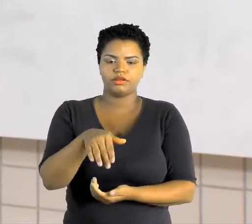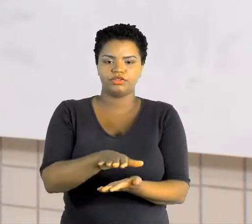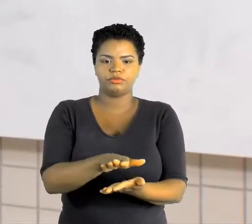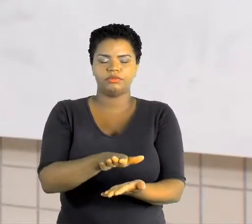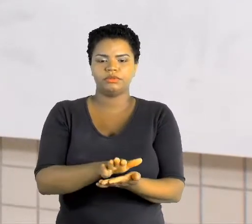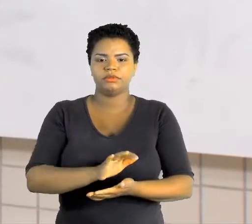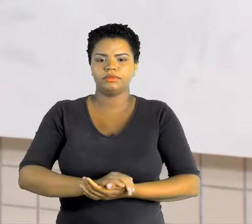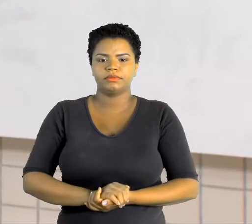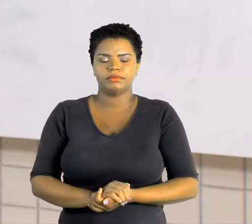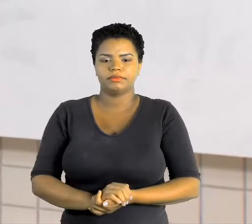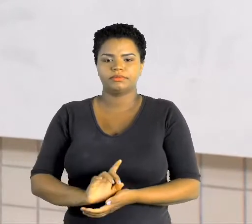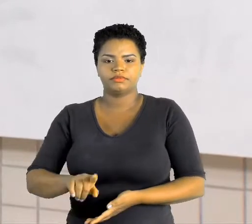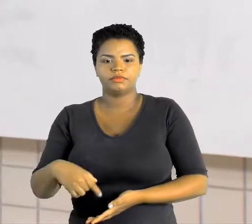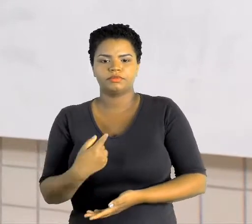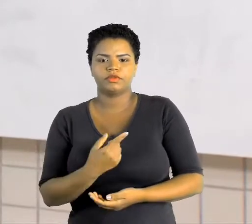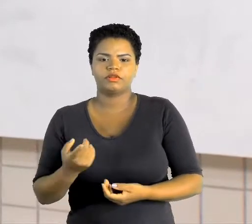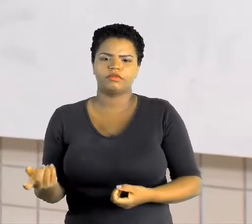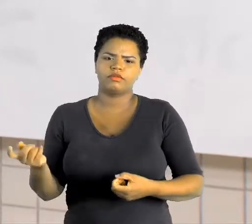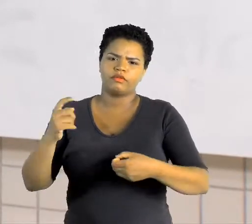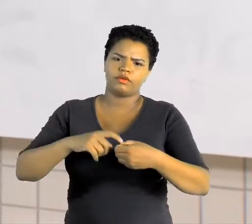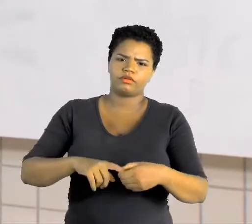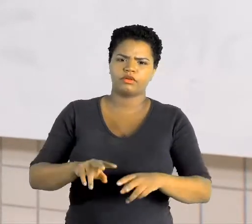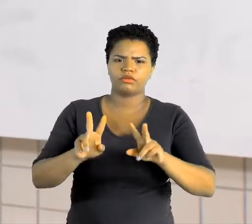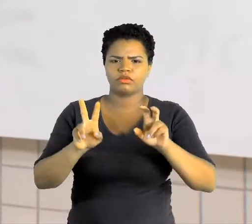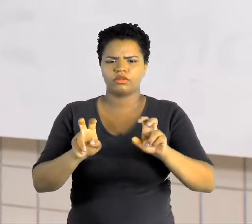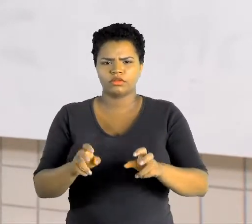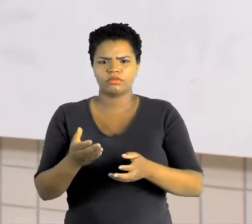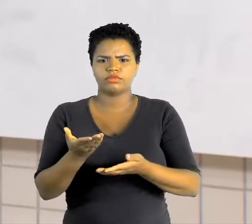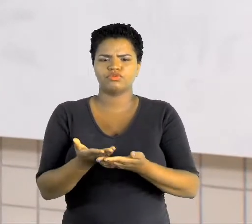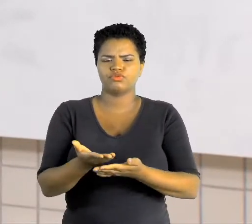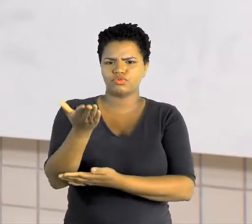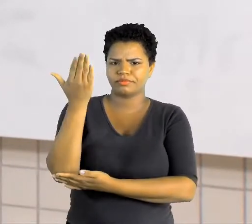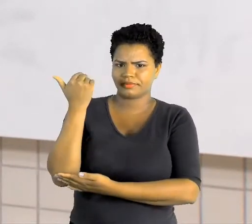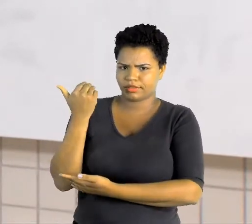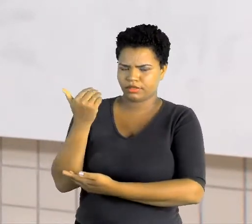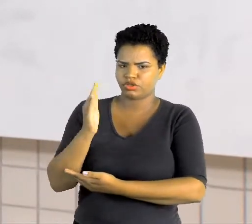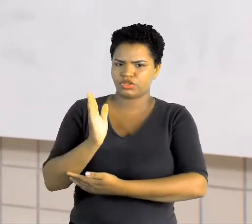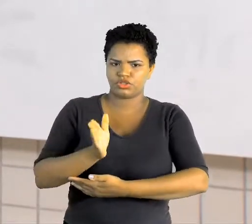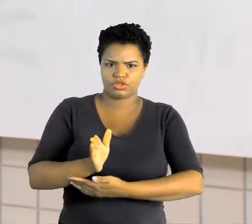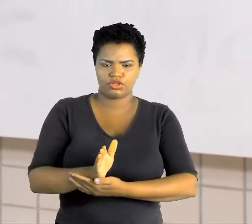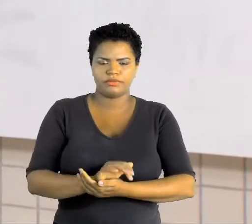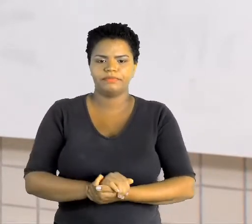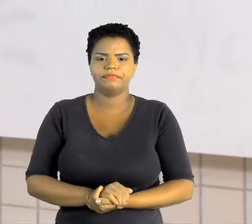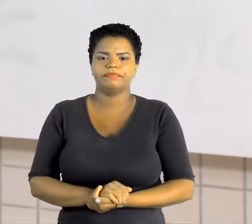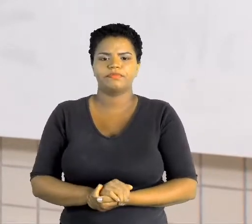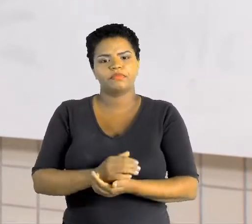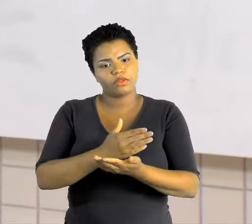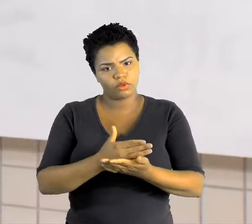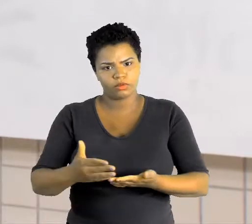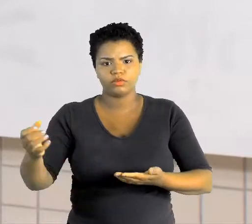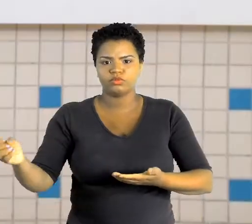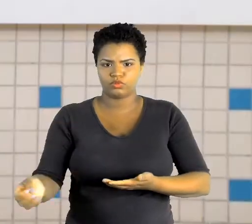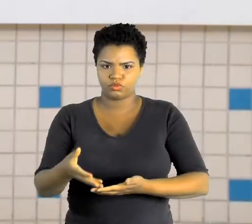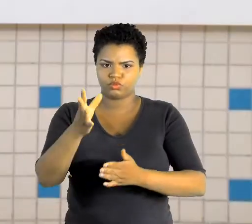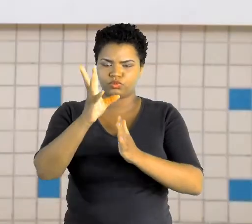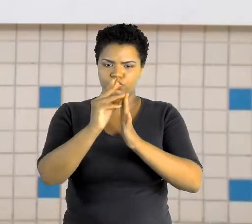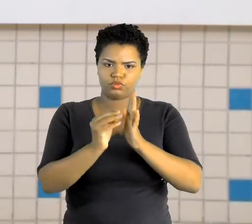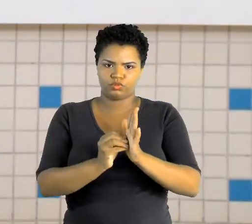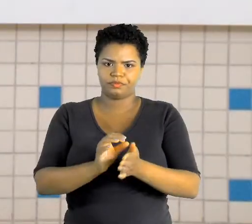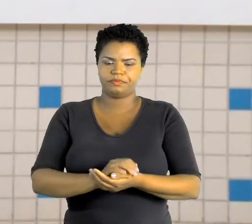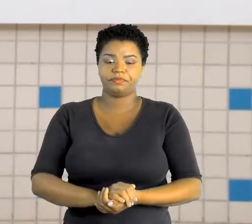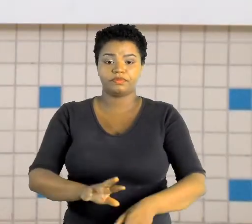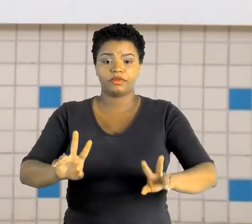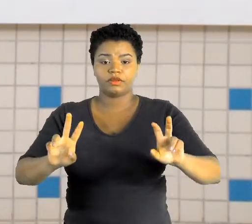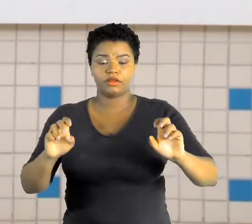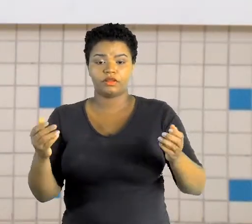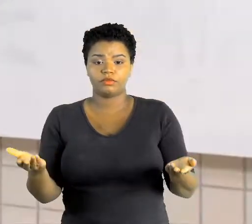vai retomar alguns assuntos que a gente já trabalhou nas aulas anteriores e começar novos conteúdos. O tema da aula